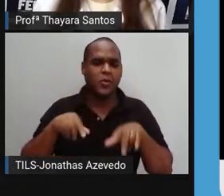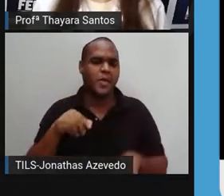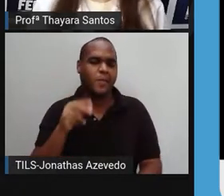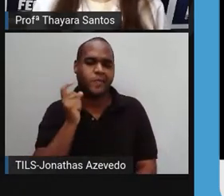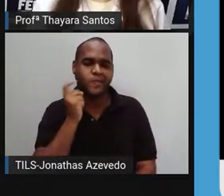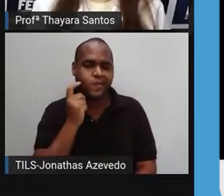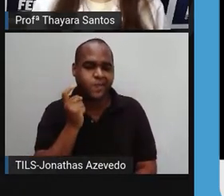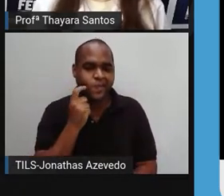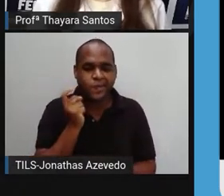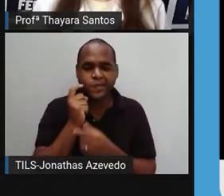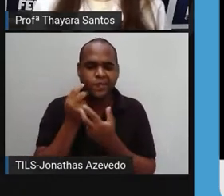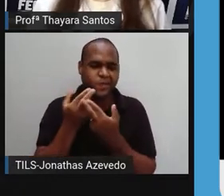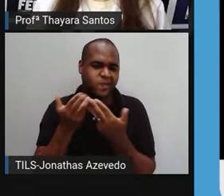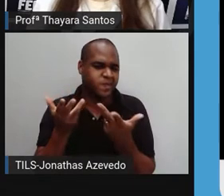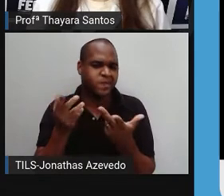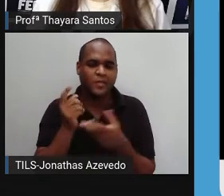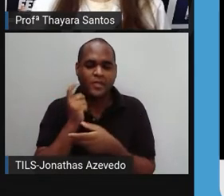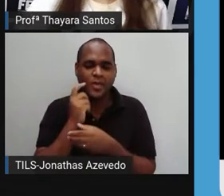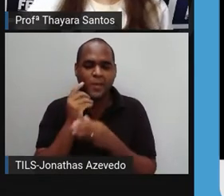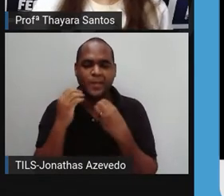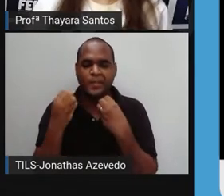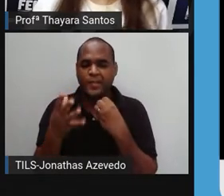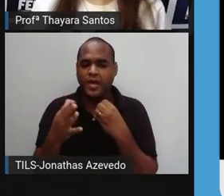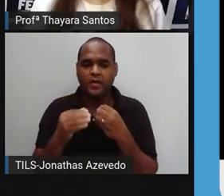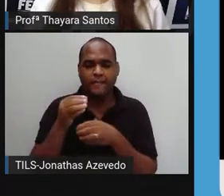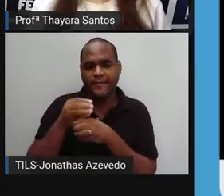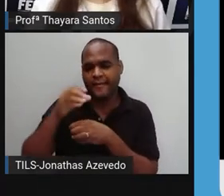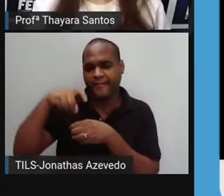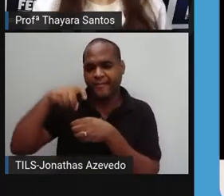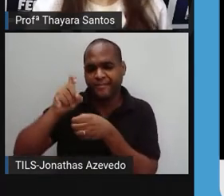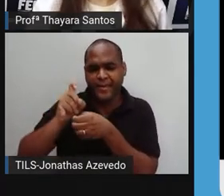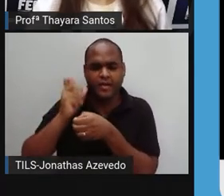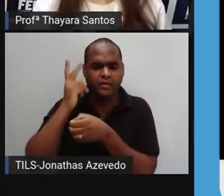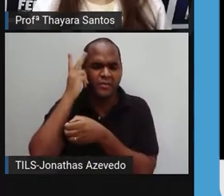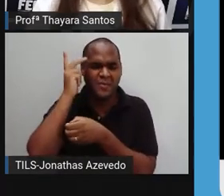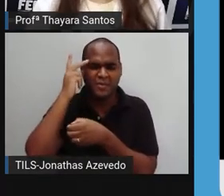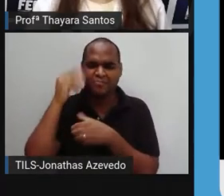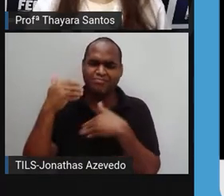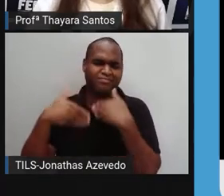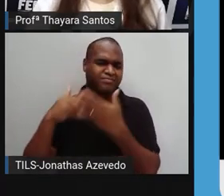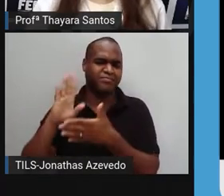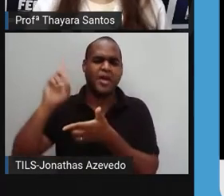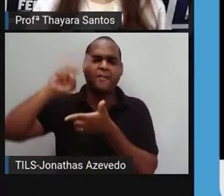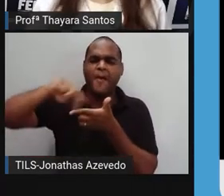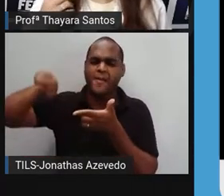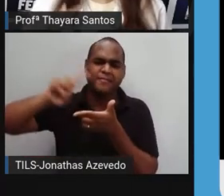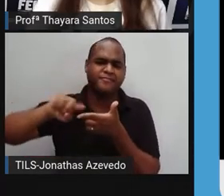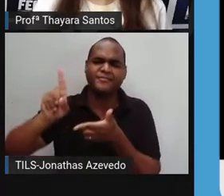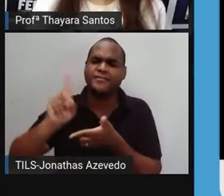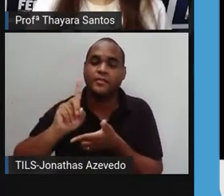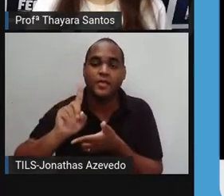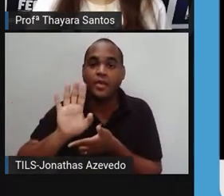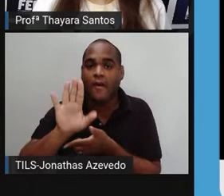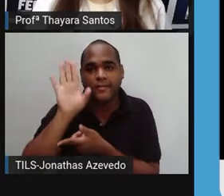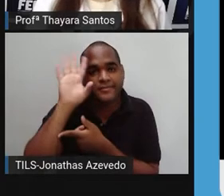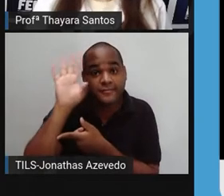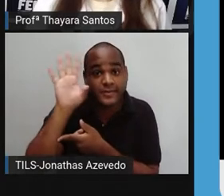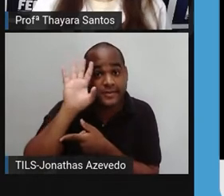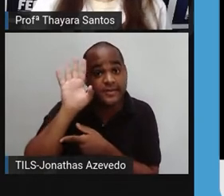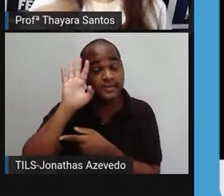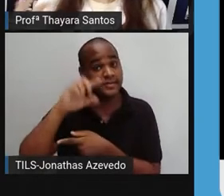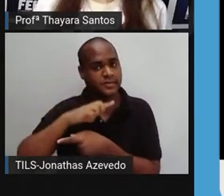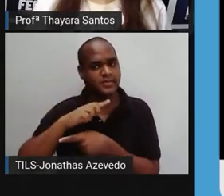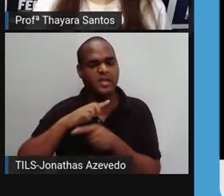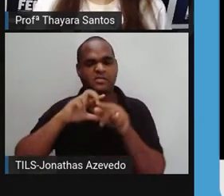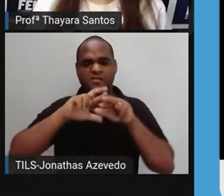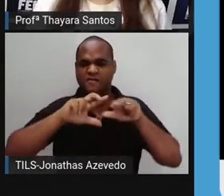ou é só uma lata de refrigerante. Isso não vai trazer tanto prejuízo. Mas se a gente imaginar que